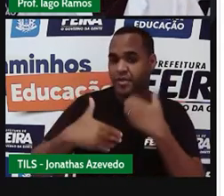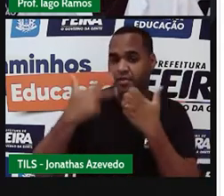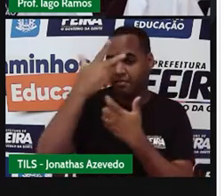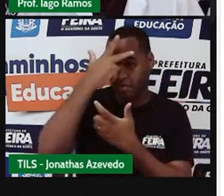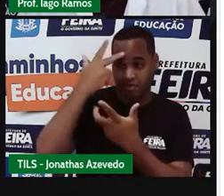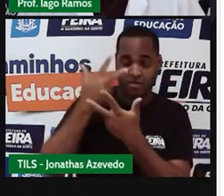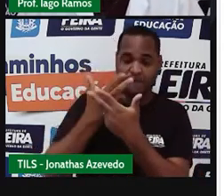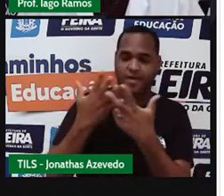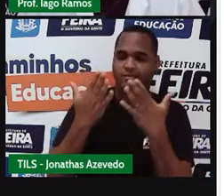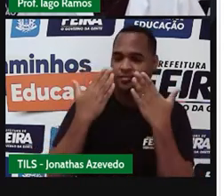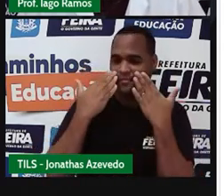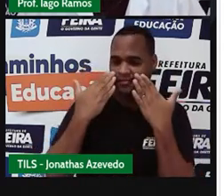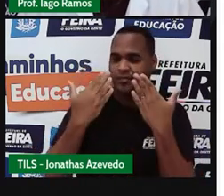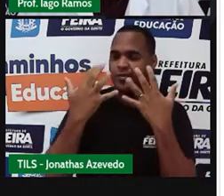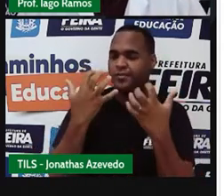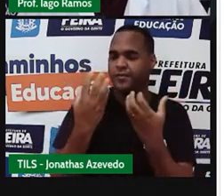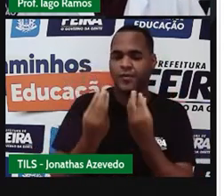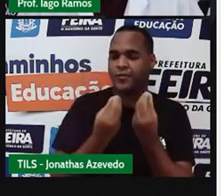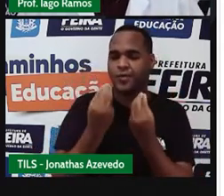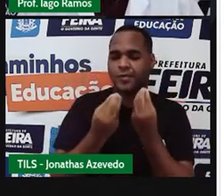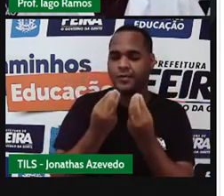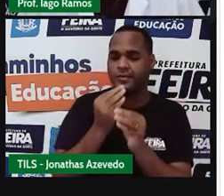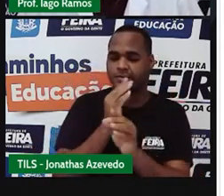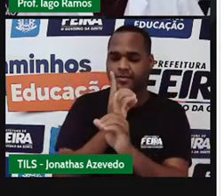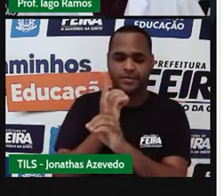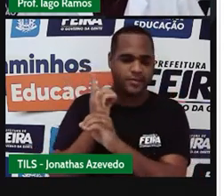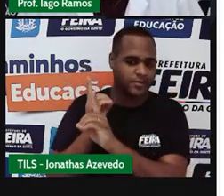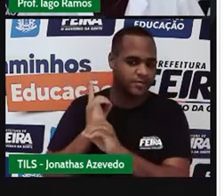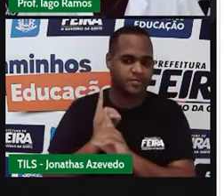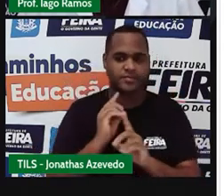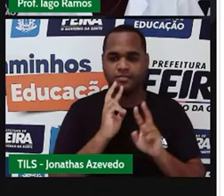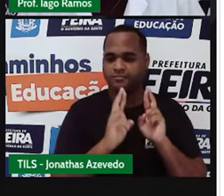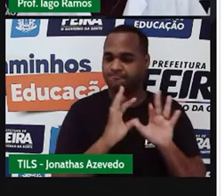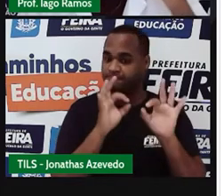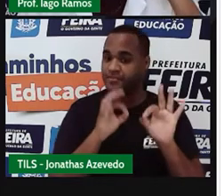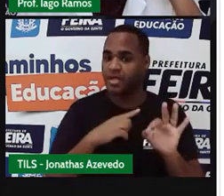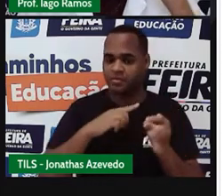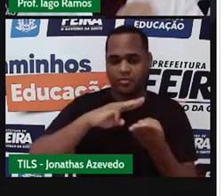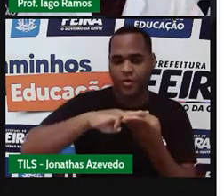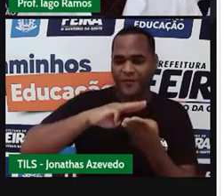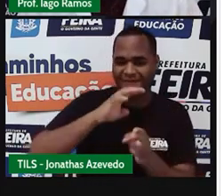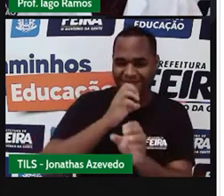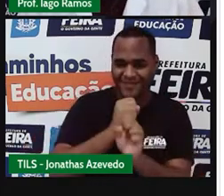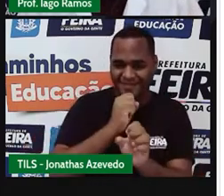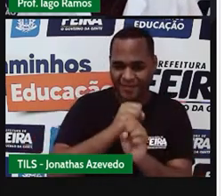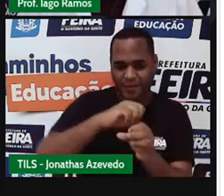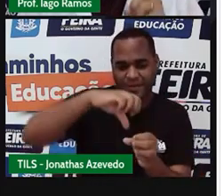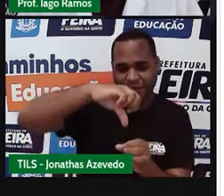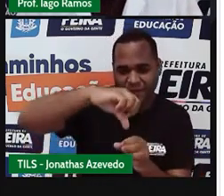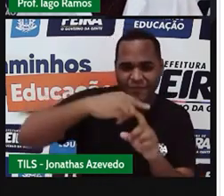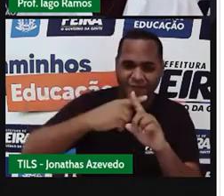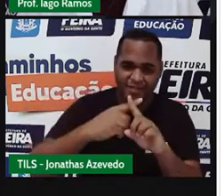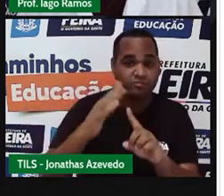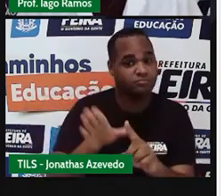mostram esse jeito de encontrar os resultados da tabuada de 9. Mas tem outra